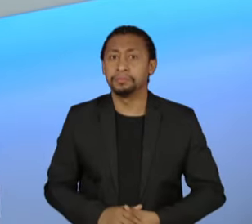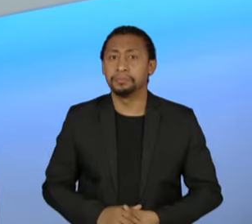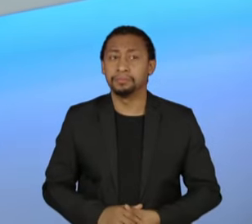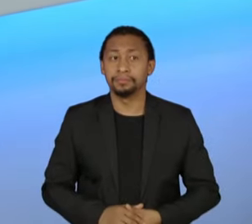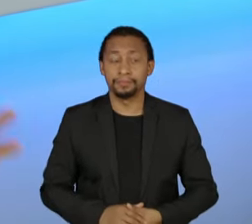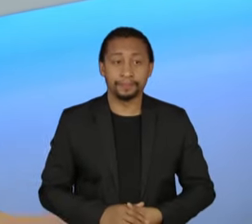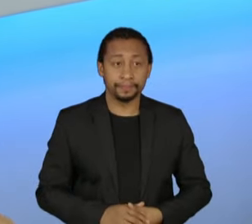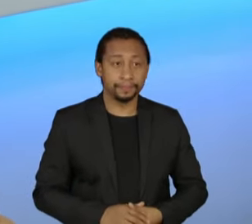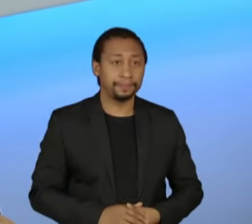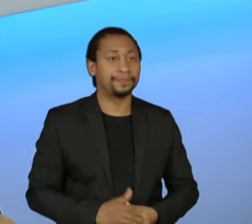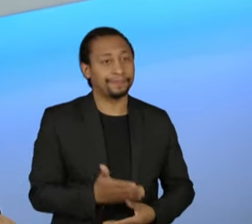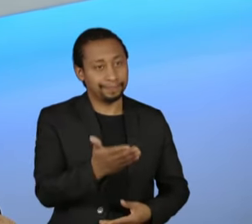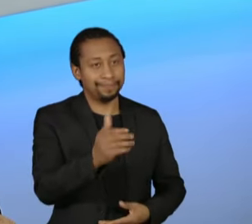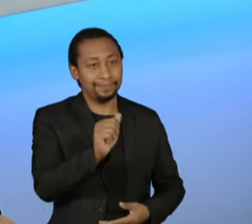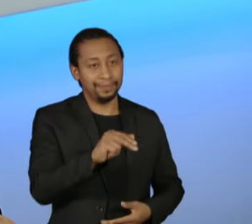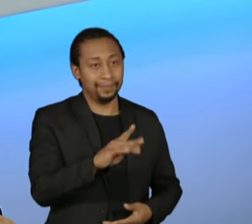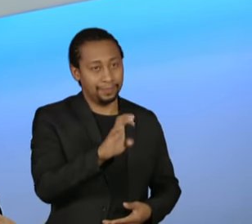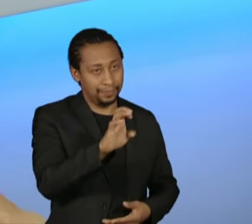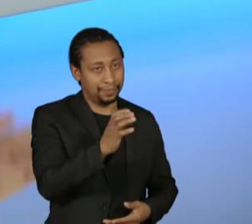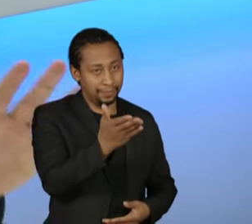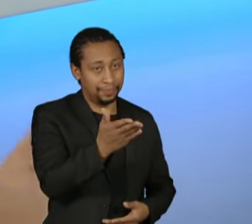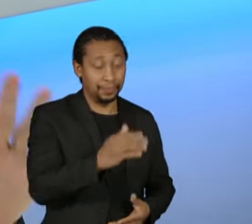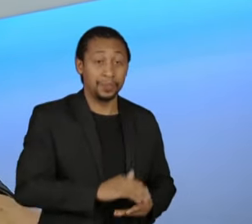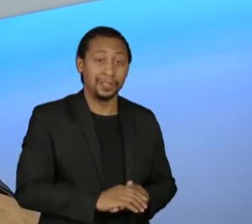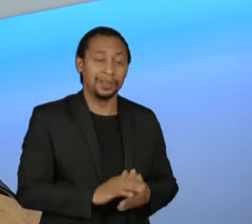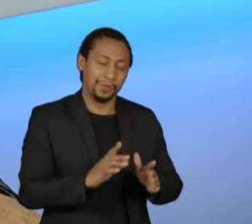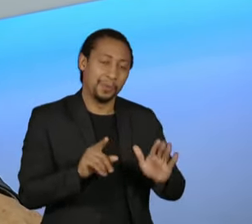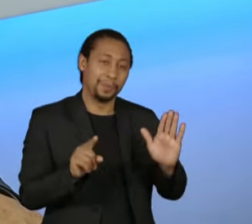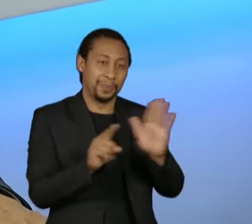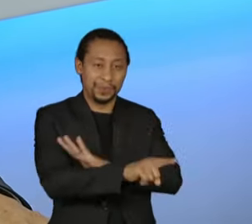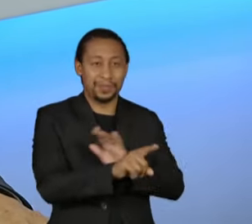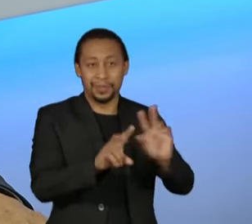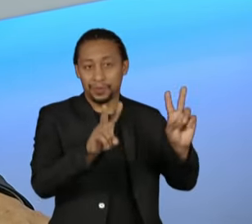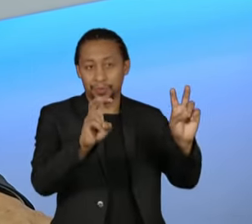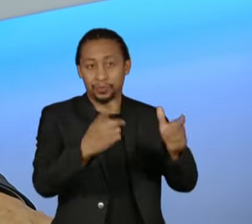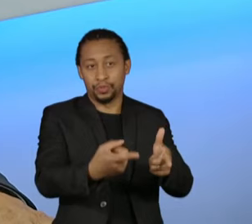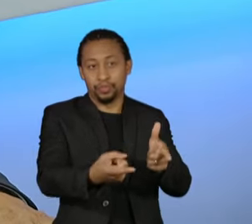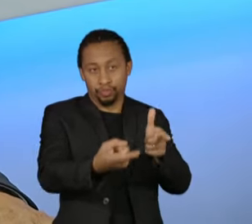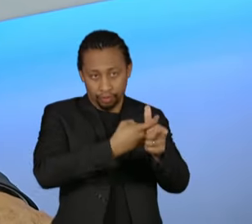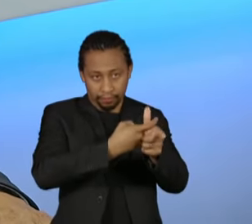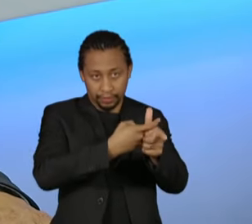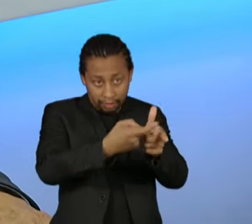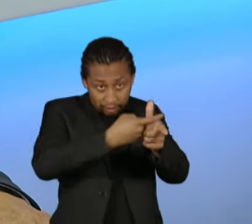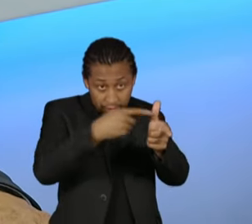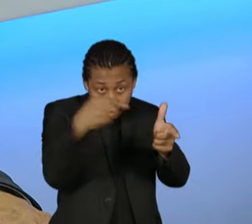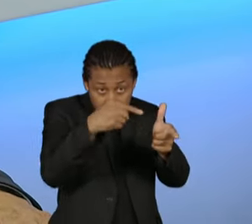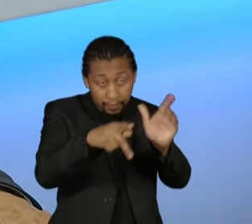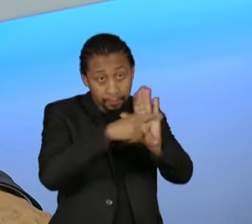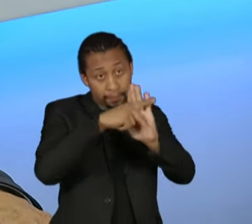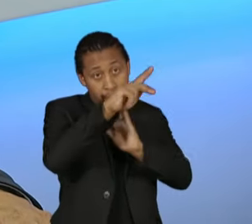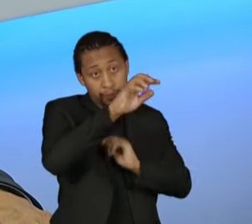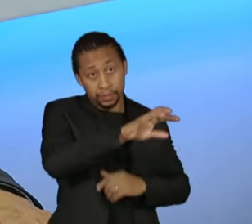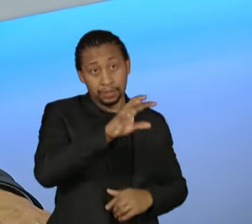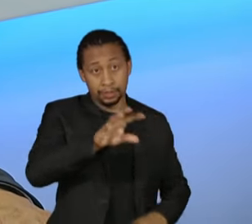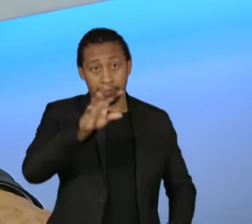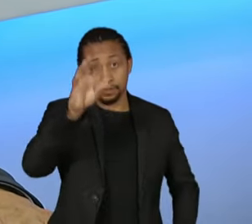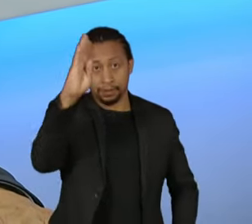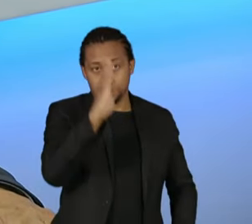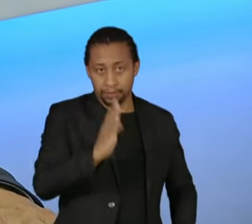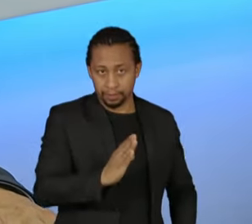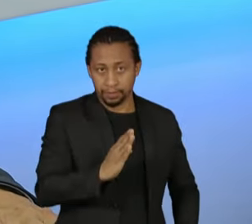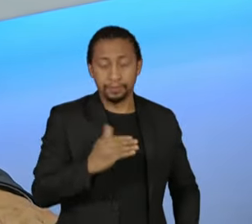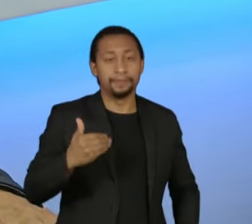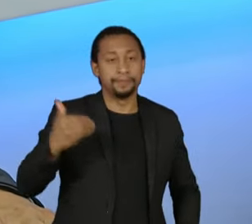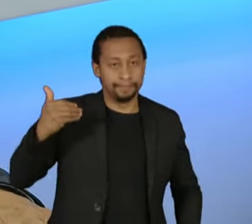Senador, eu quero falar um pouquinho de endividamento agora, mas dos estados, né? A gente viu o governo Bolsonaro